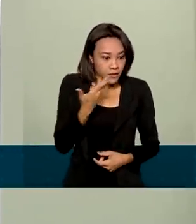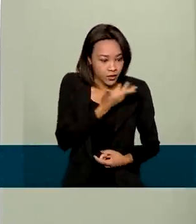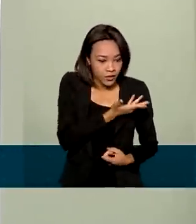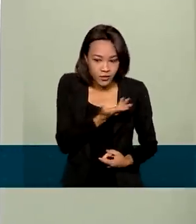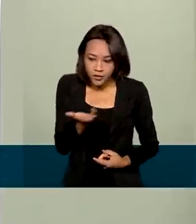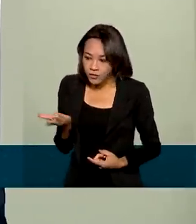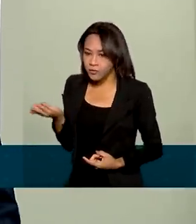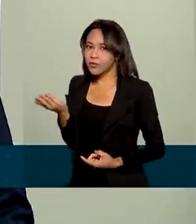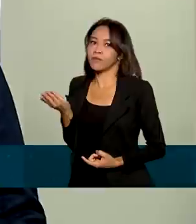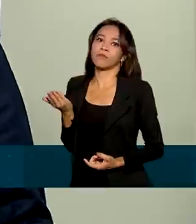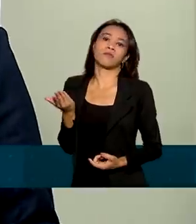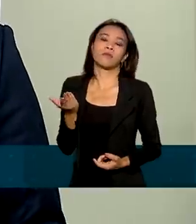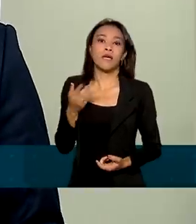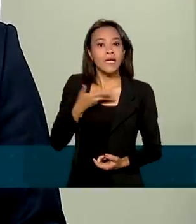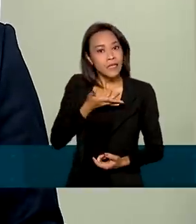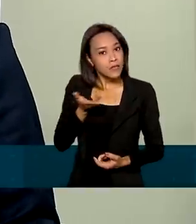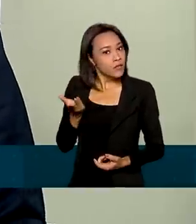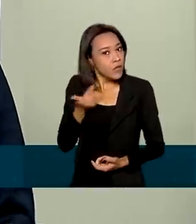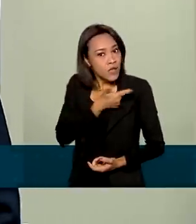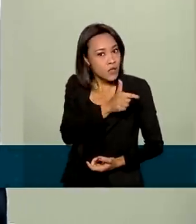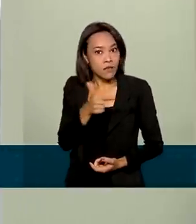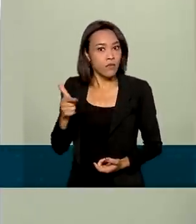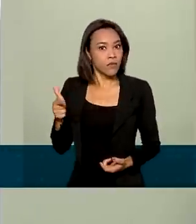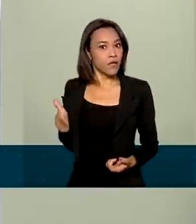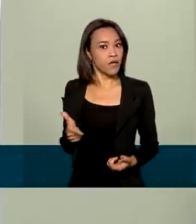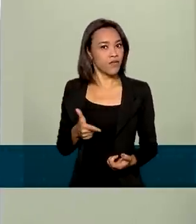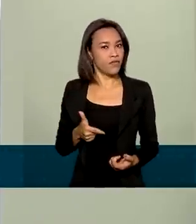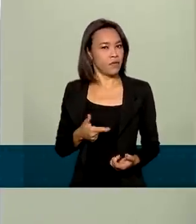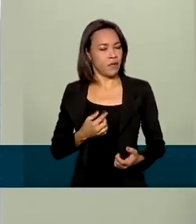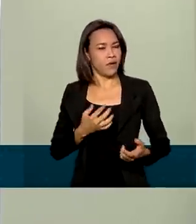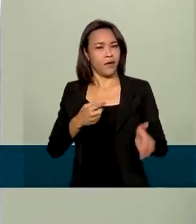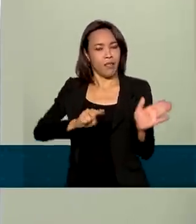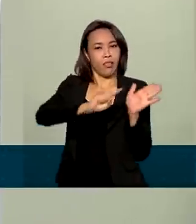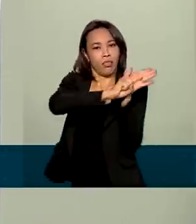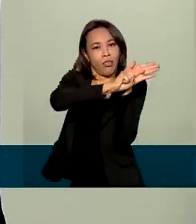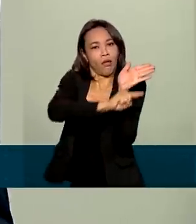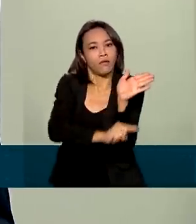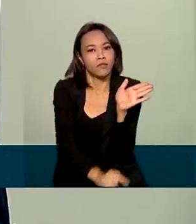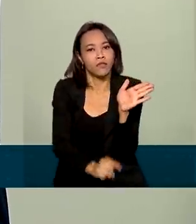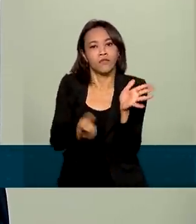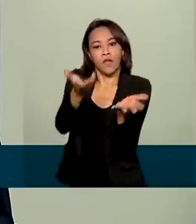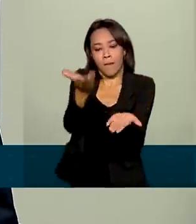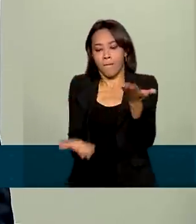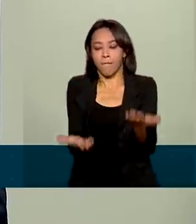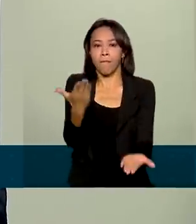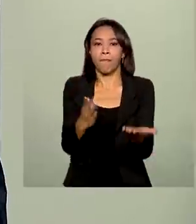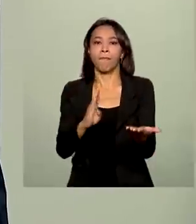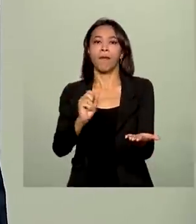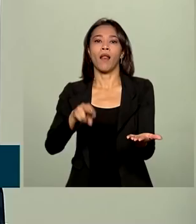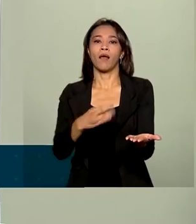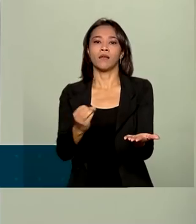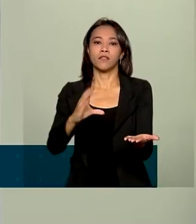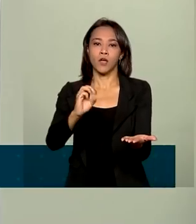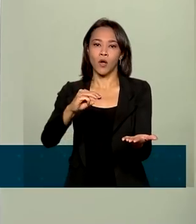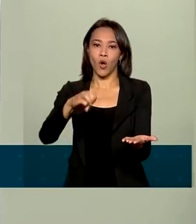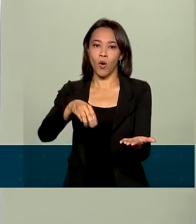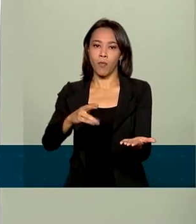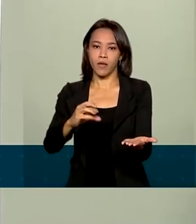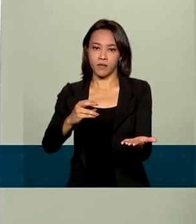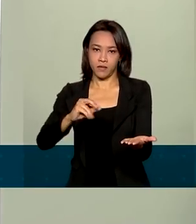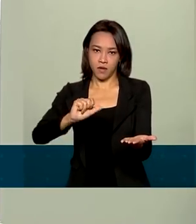condições adversas, isso não teve nenhum reflexo negativo sobre a balança comercial brasileira. De acordo com dados também